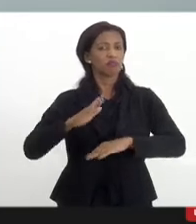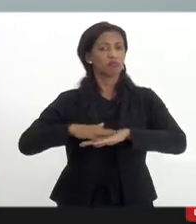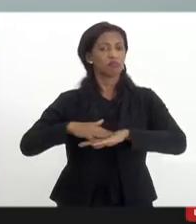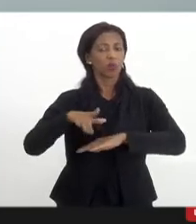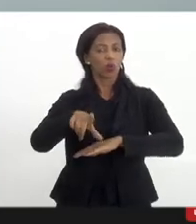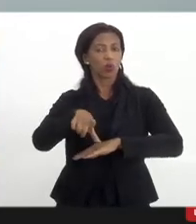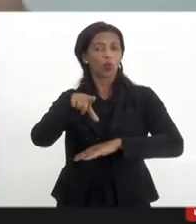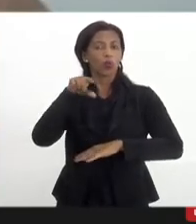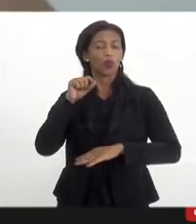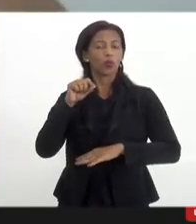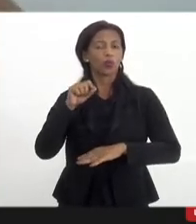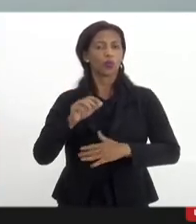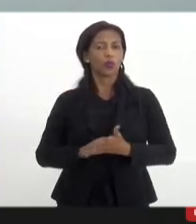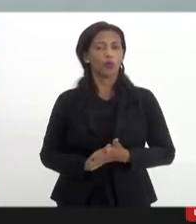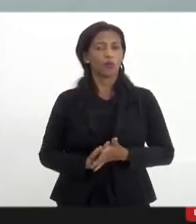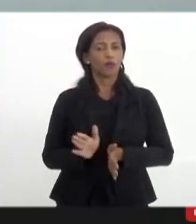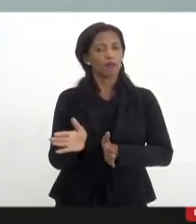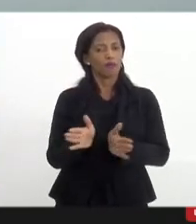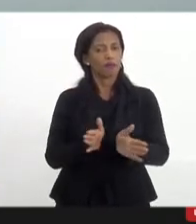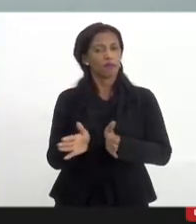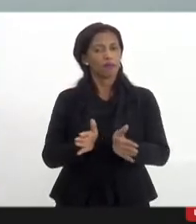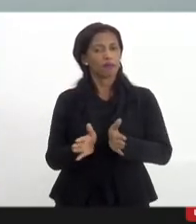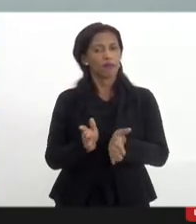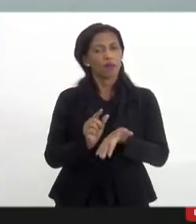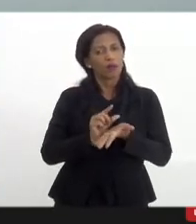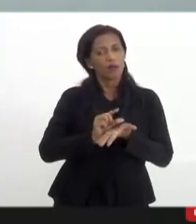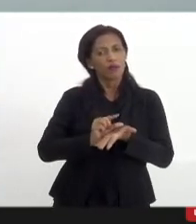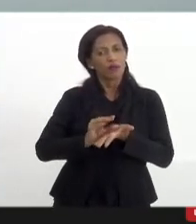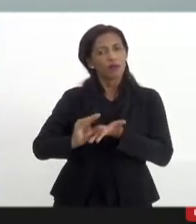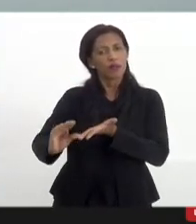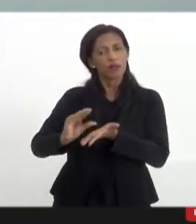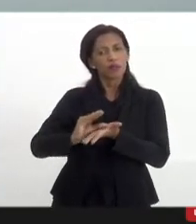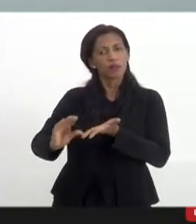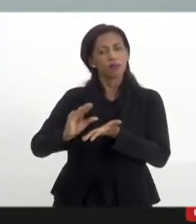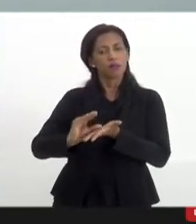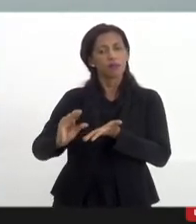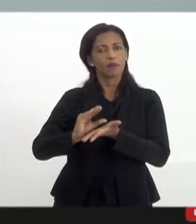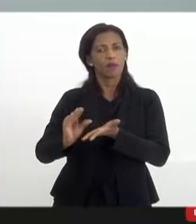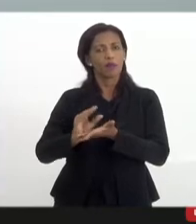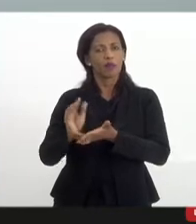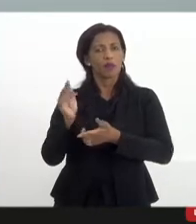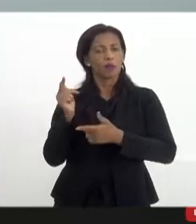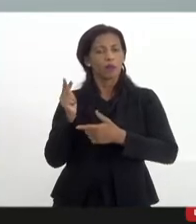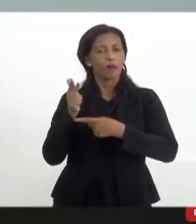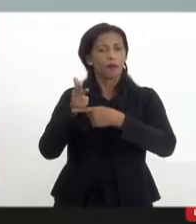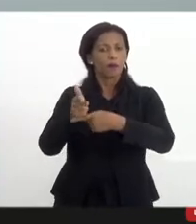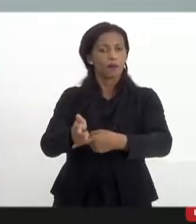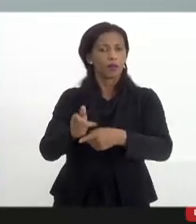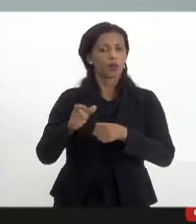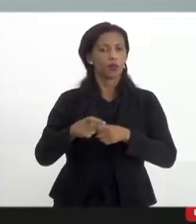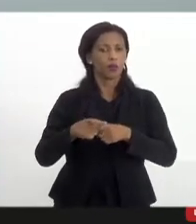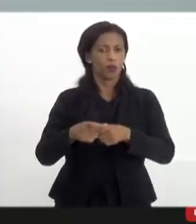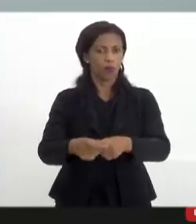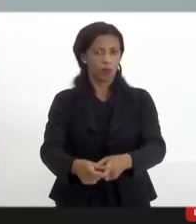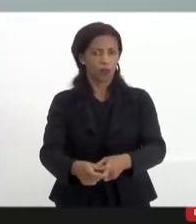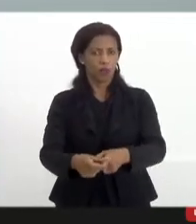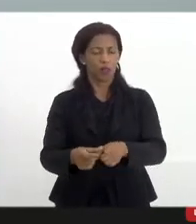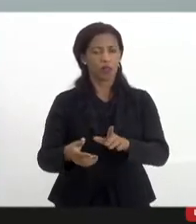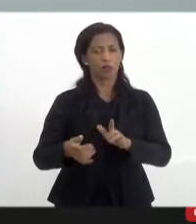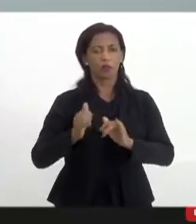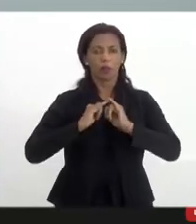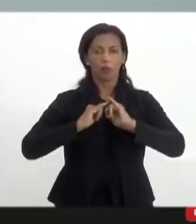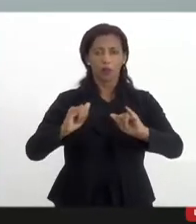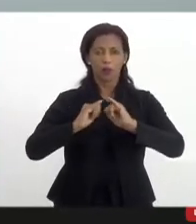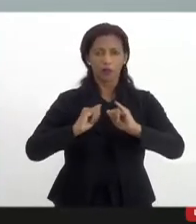para viabilizar financiamento para a mídia comunitária, notadamente no tocante à publicidade